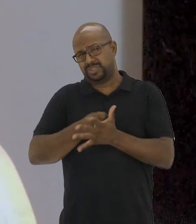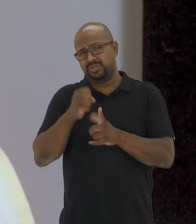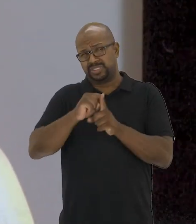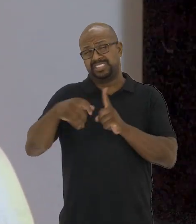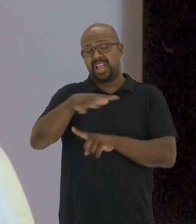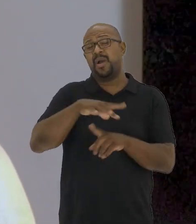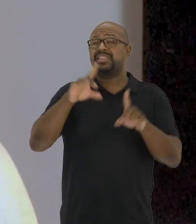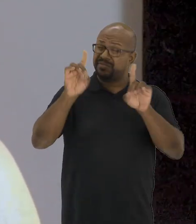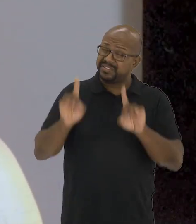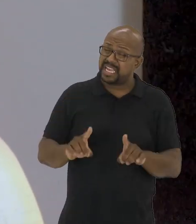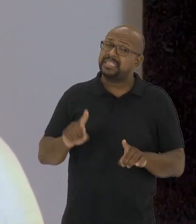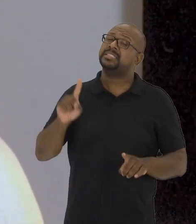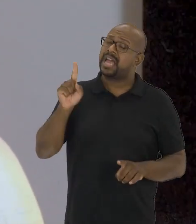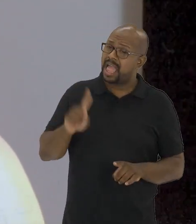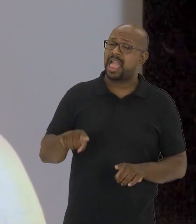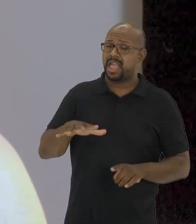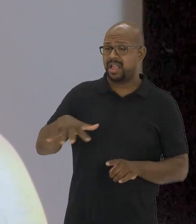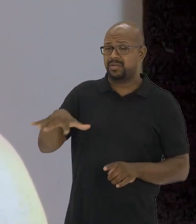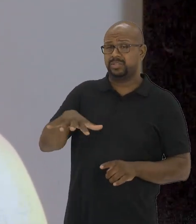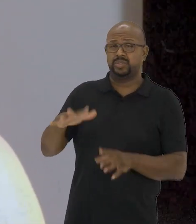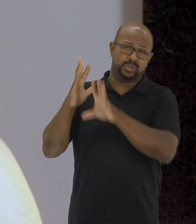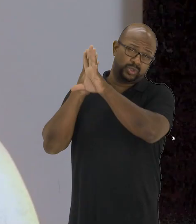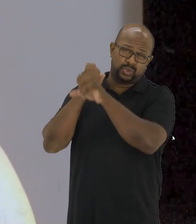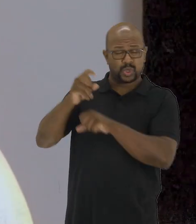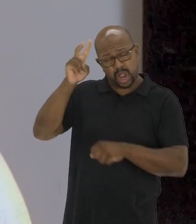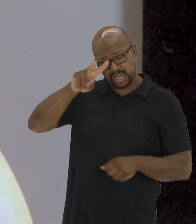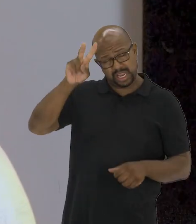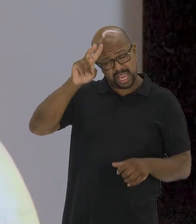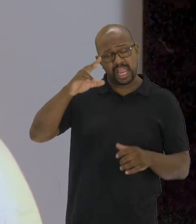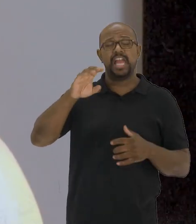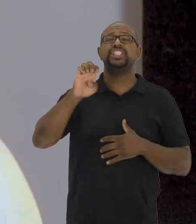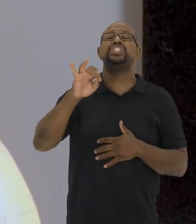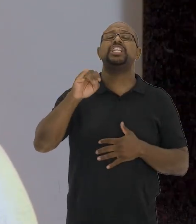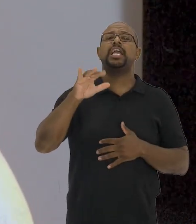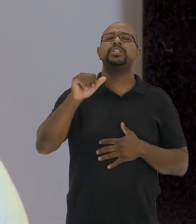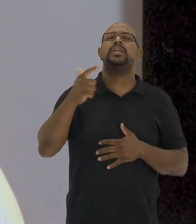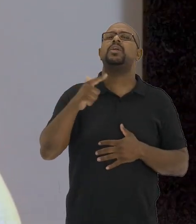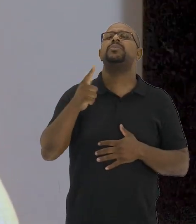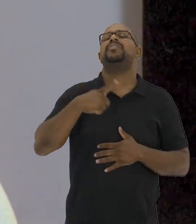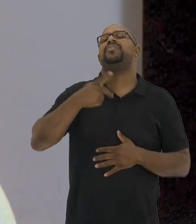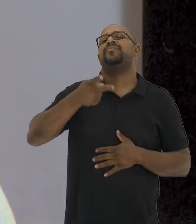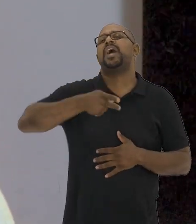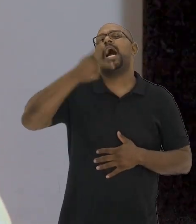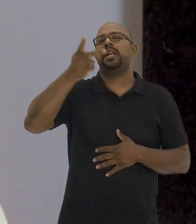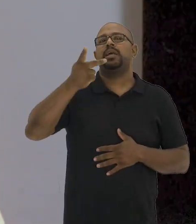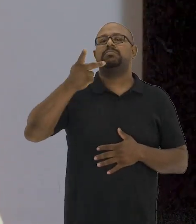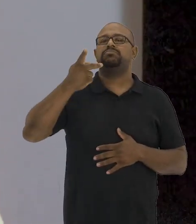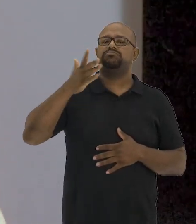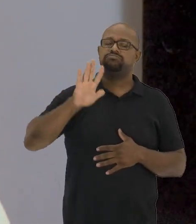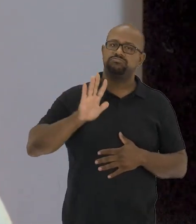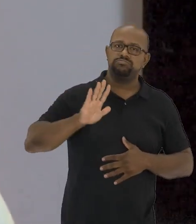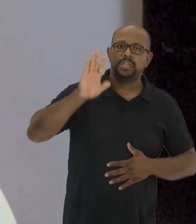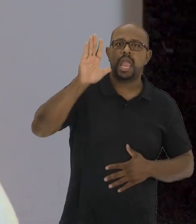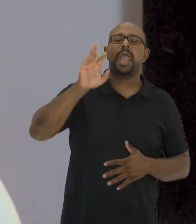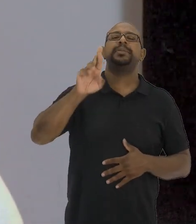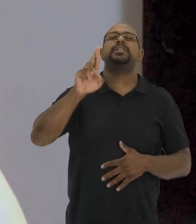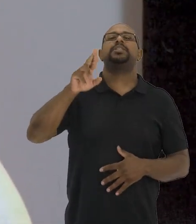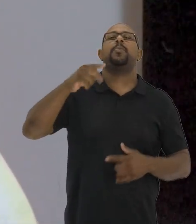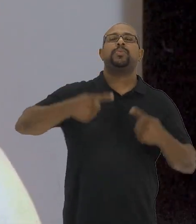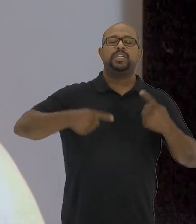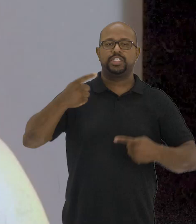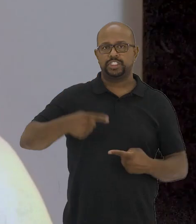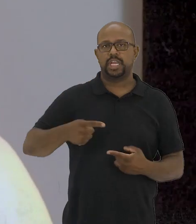lutas sociais, a deficiência é ainda a categoria histórica e estética que ainda não teve fala,